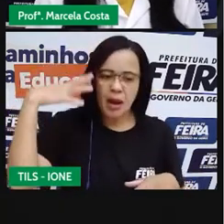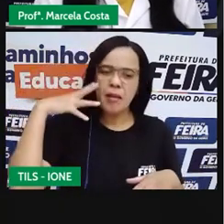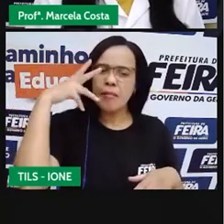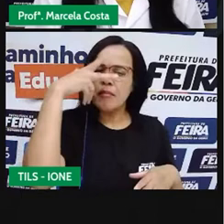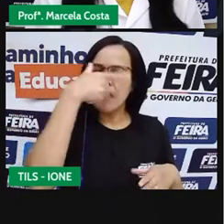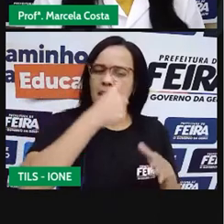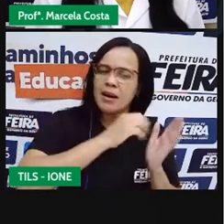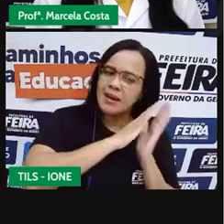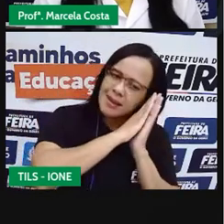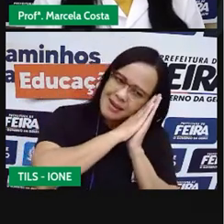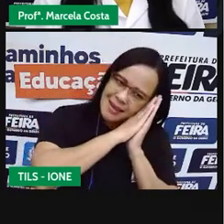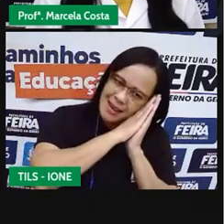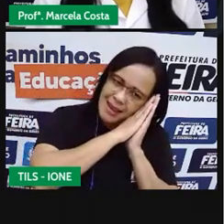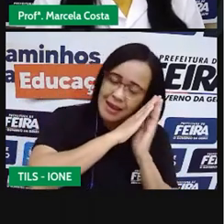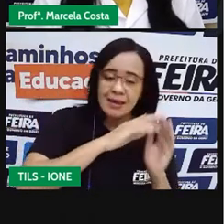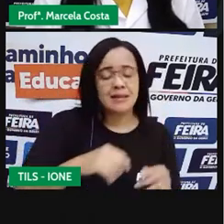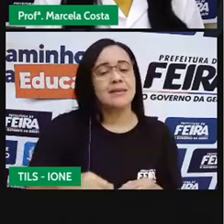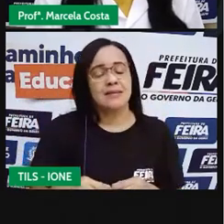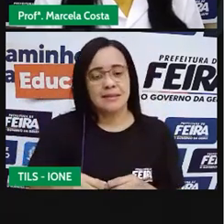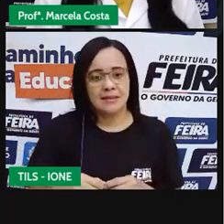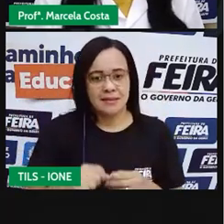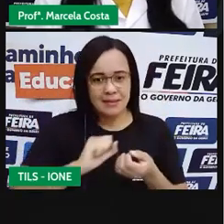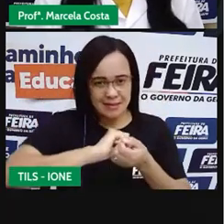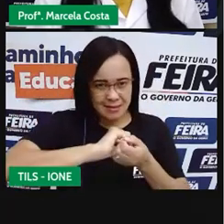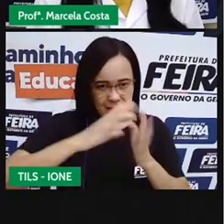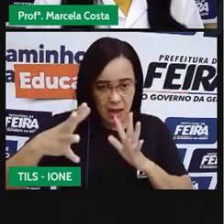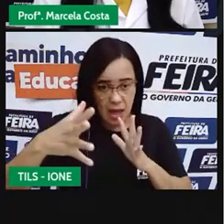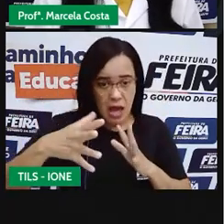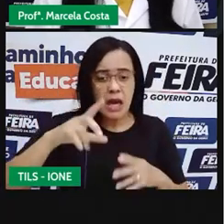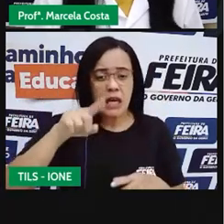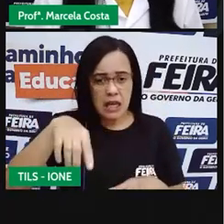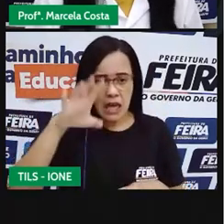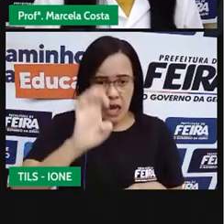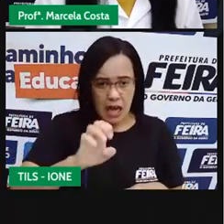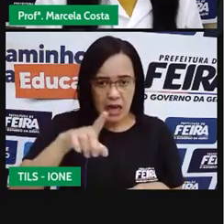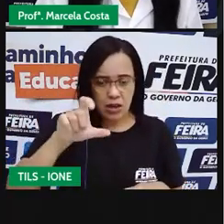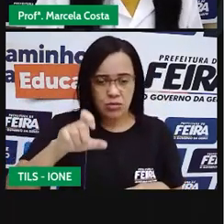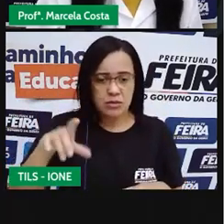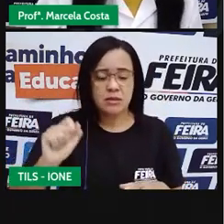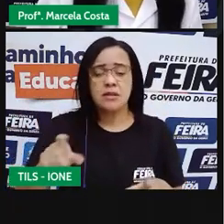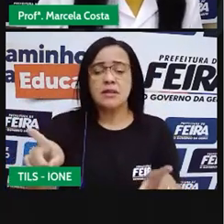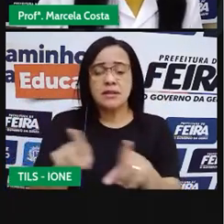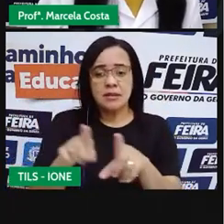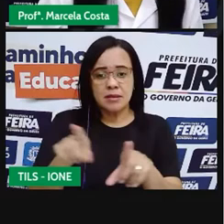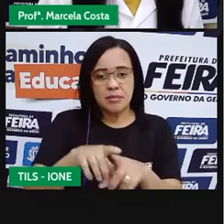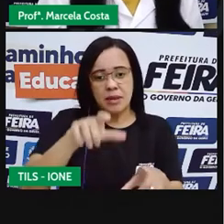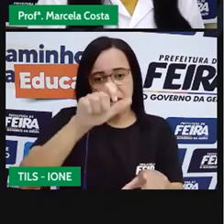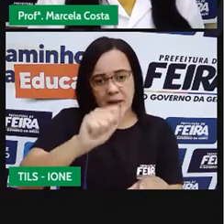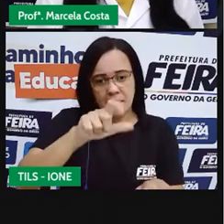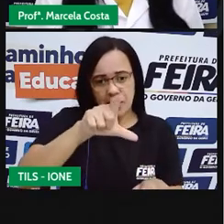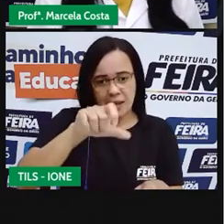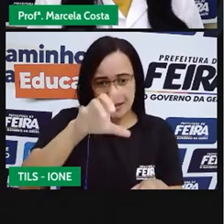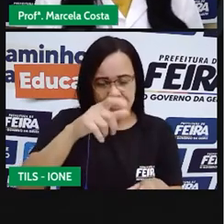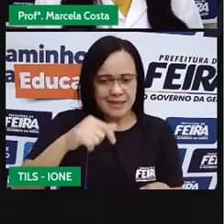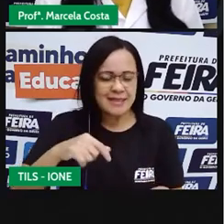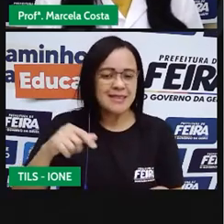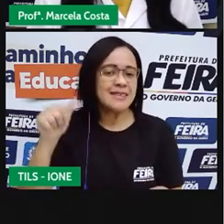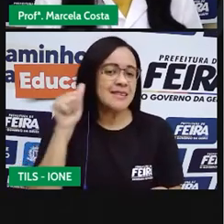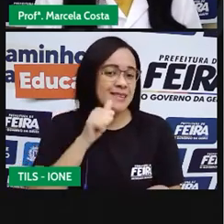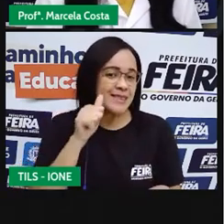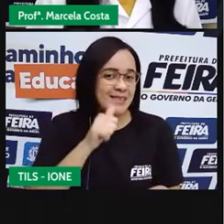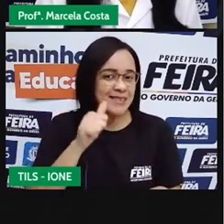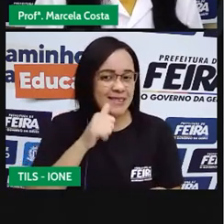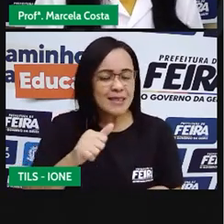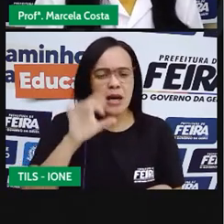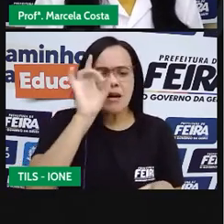A Elsa da Frozen, da história Frozen. A Alice da história Alice no País das Maravilhas.